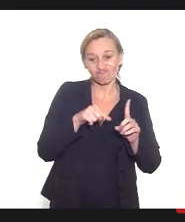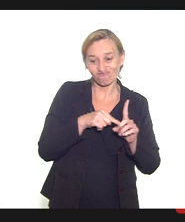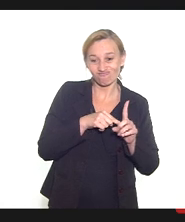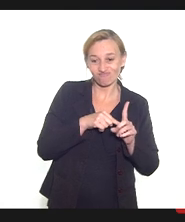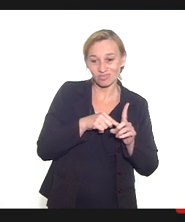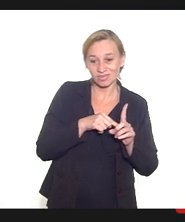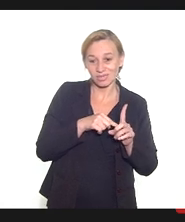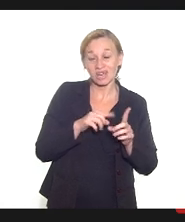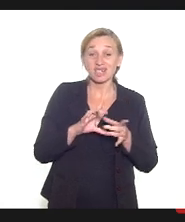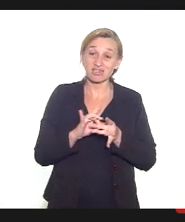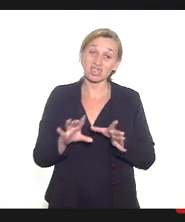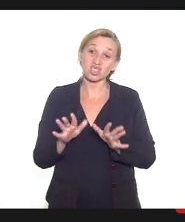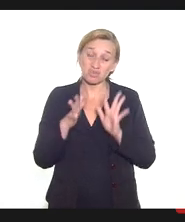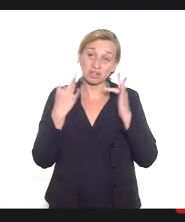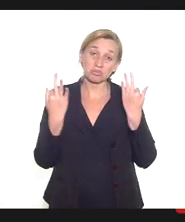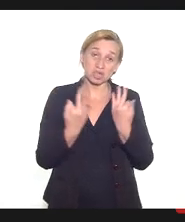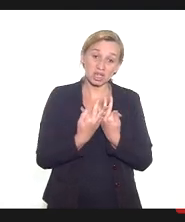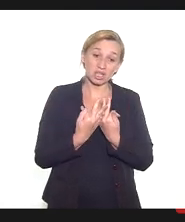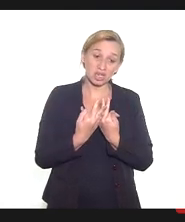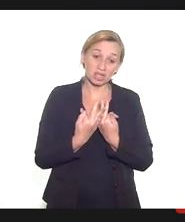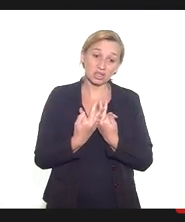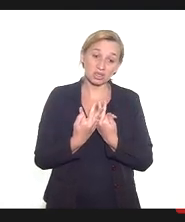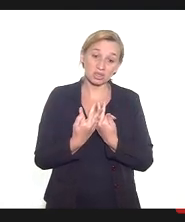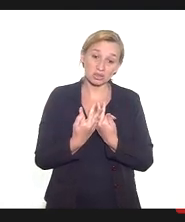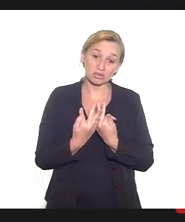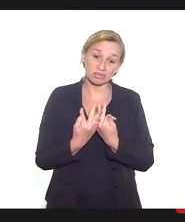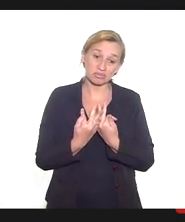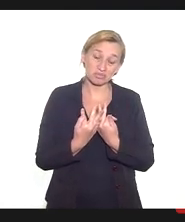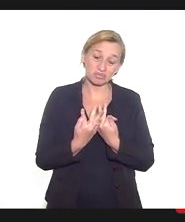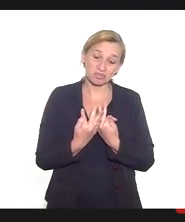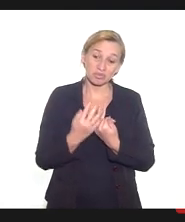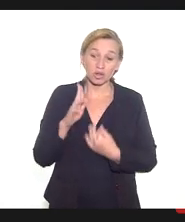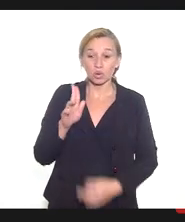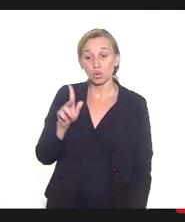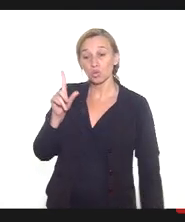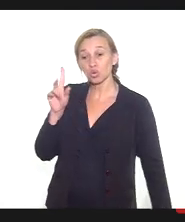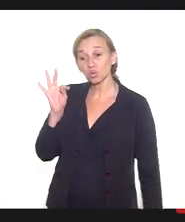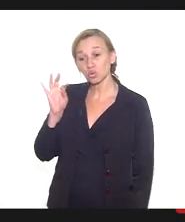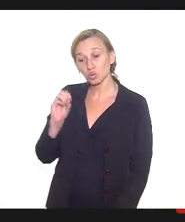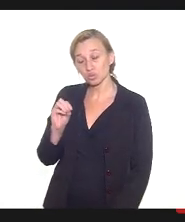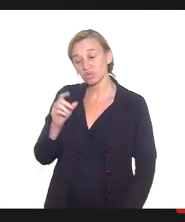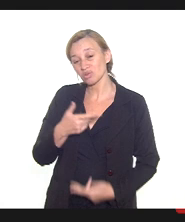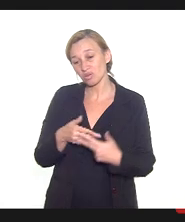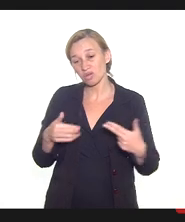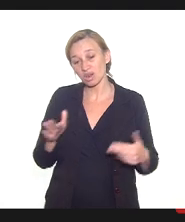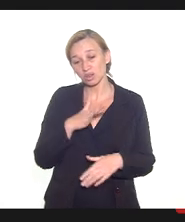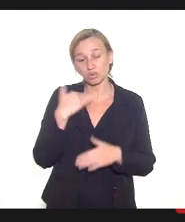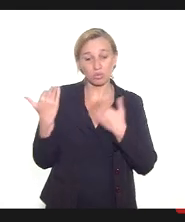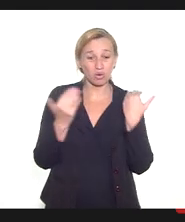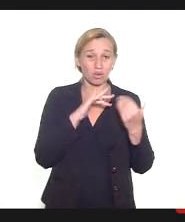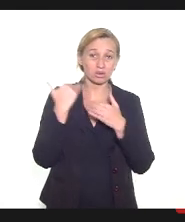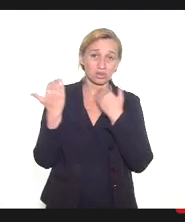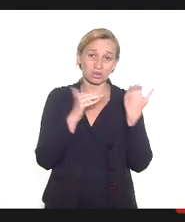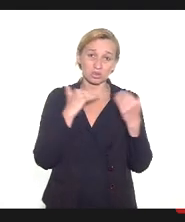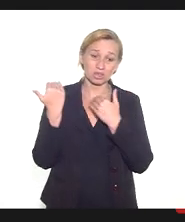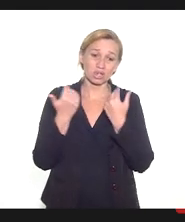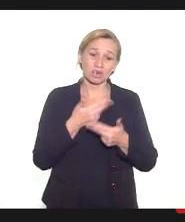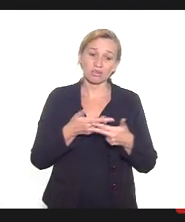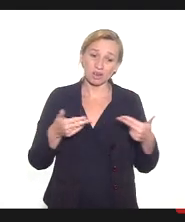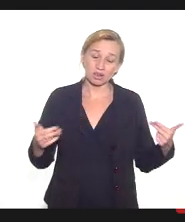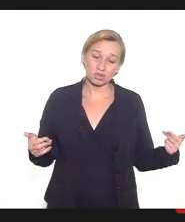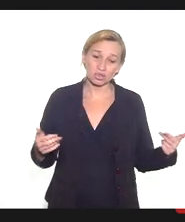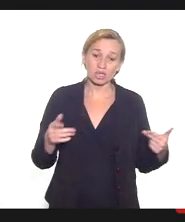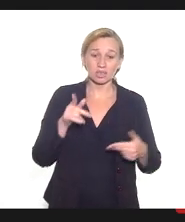Ela deixa famílias enlutadas, e em seu rastro, uma legião de órfãos da Covid-19, muitos deles